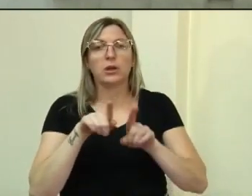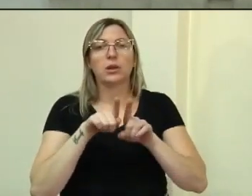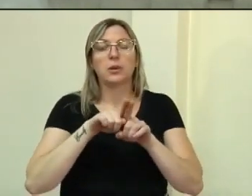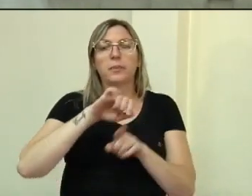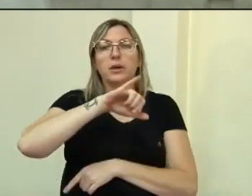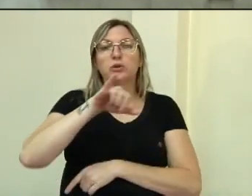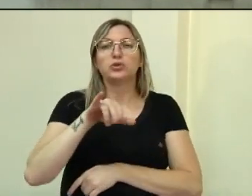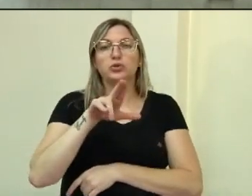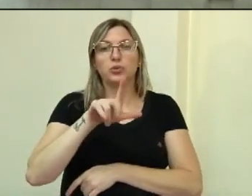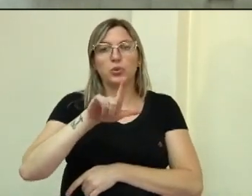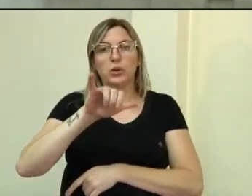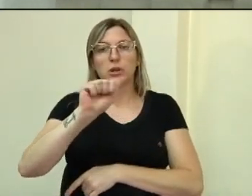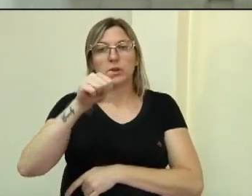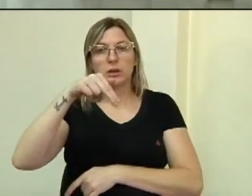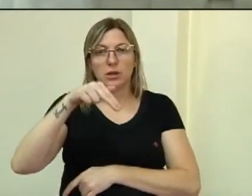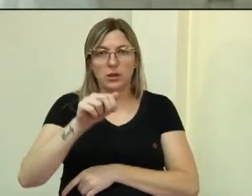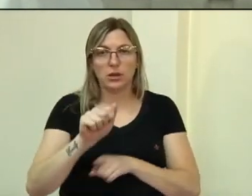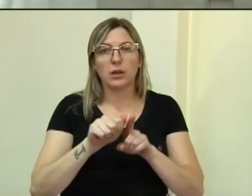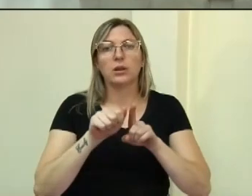Breno.